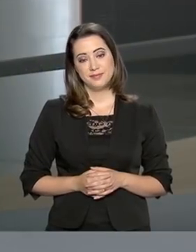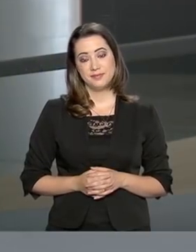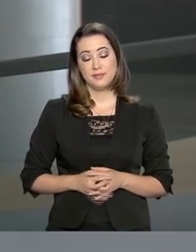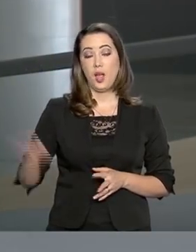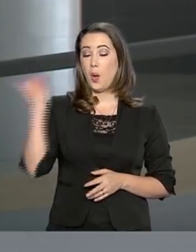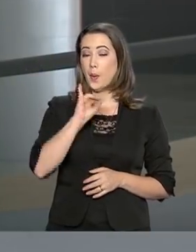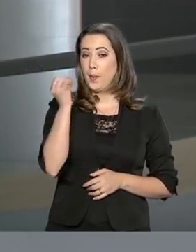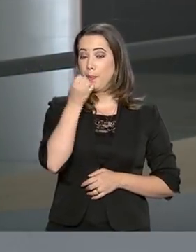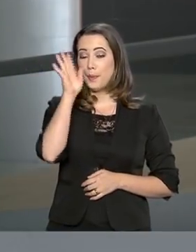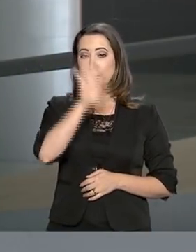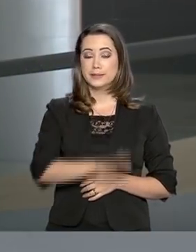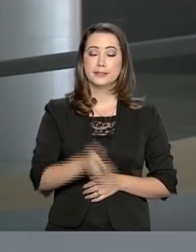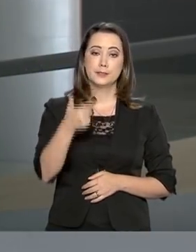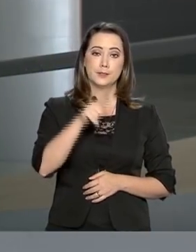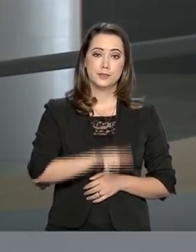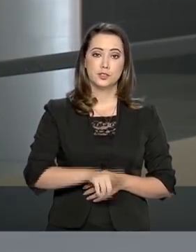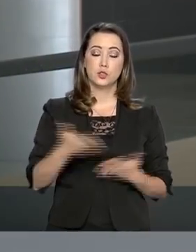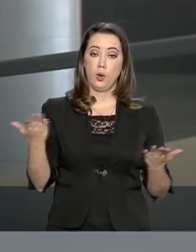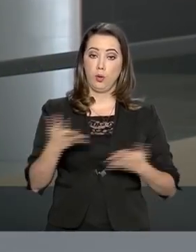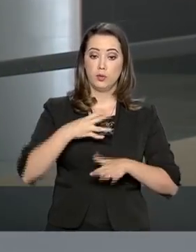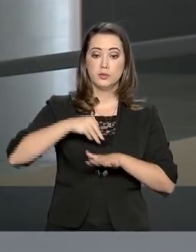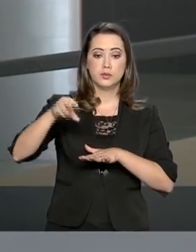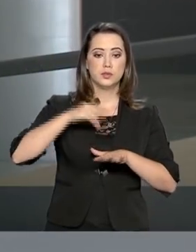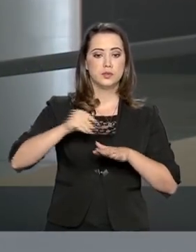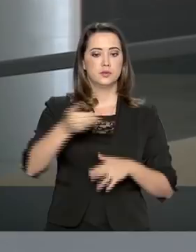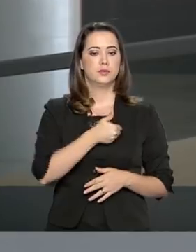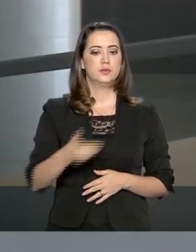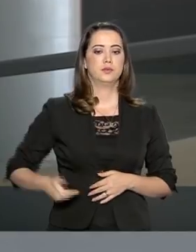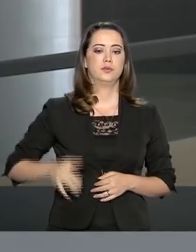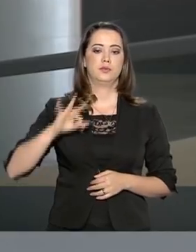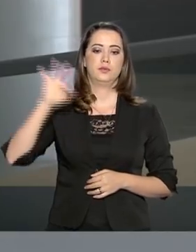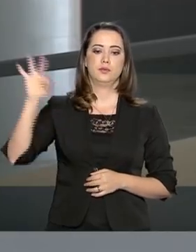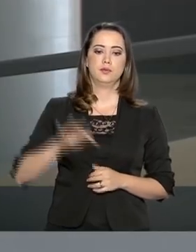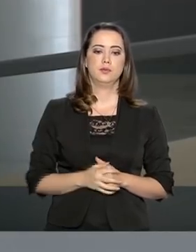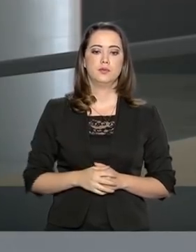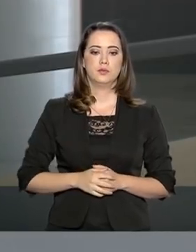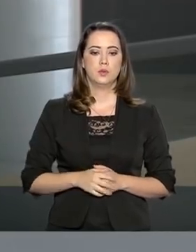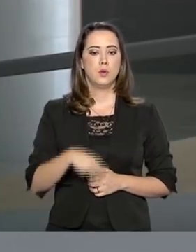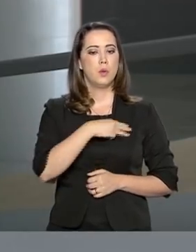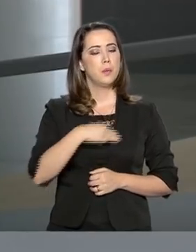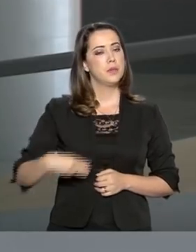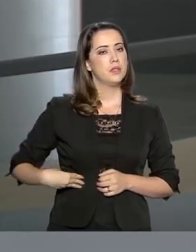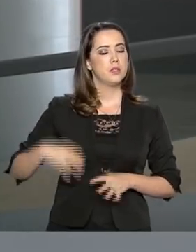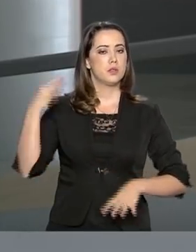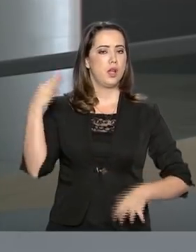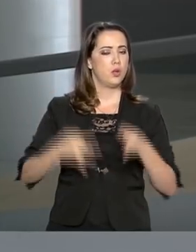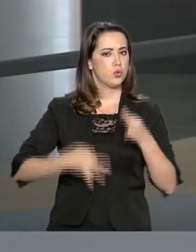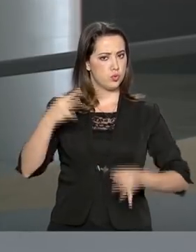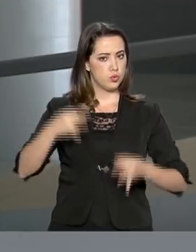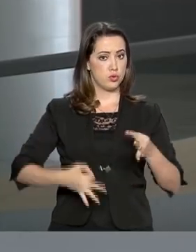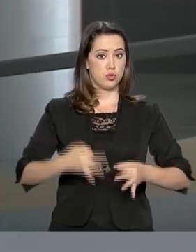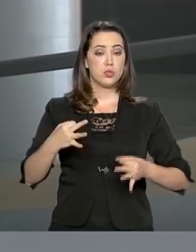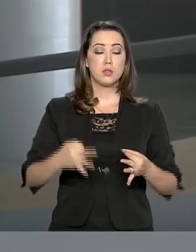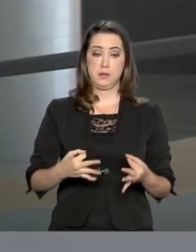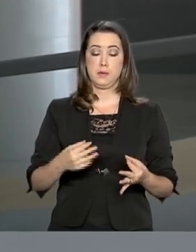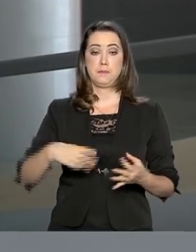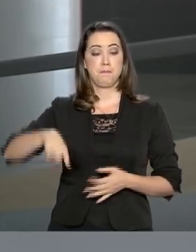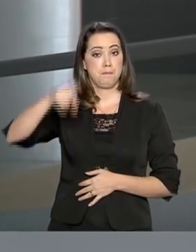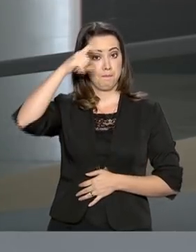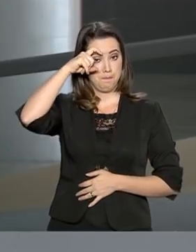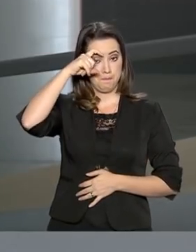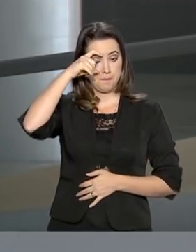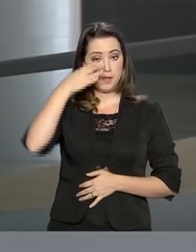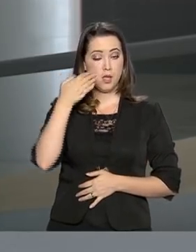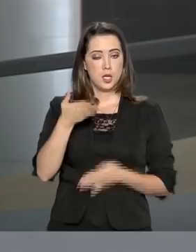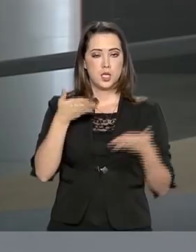Olá, boa tarde. Estamos de volta com informações do governo federal. O ministro da Justiça e Segurança Pública, Sérgio